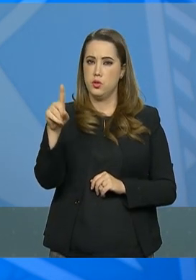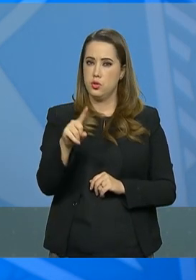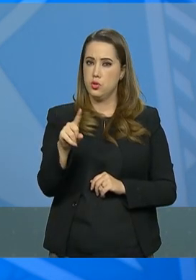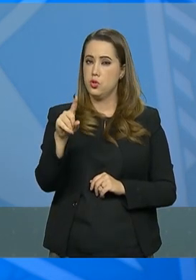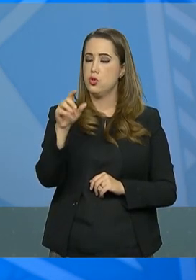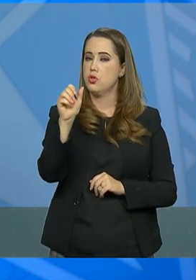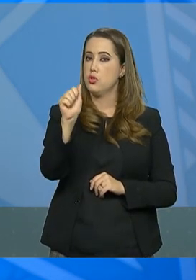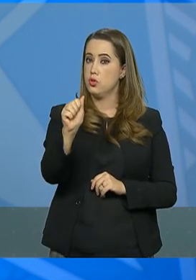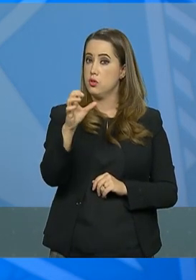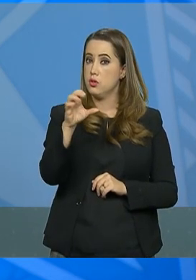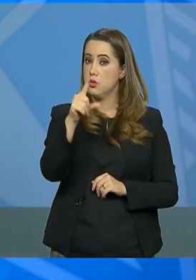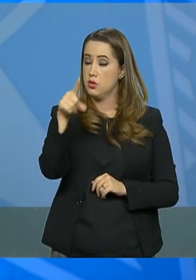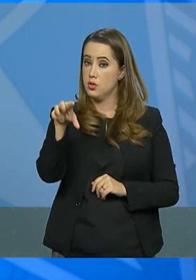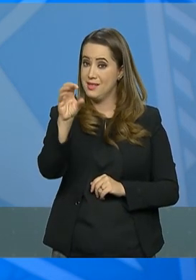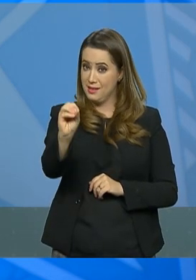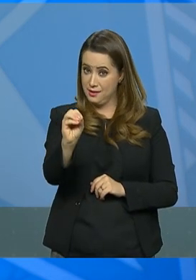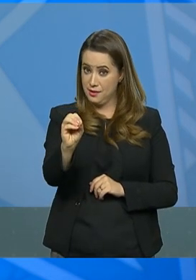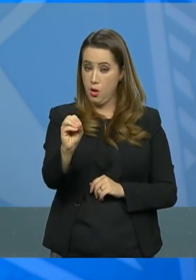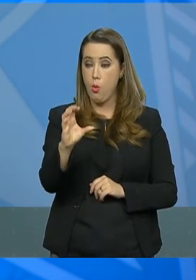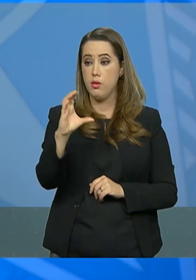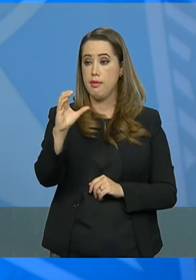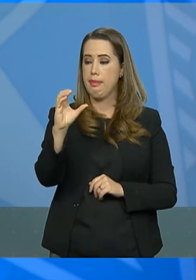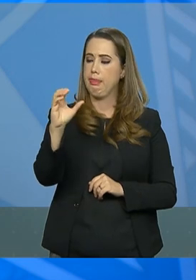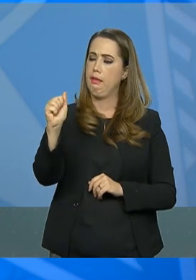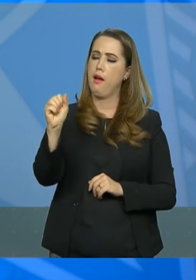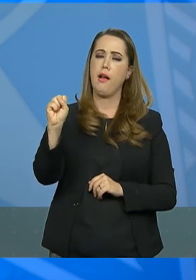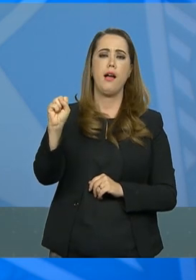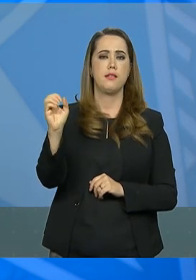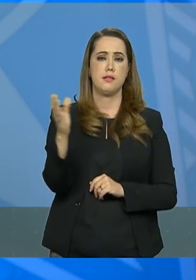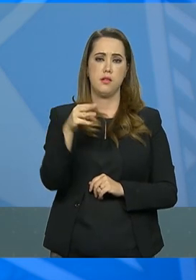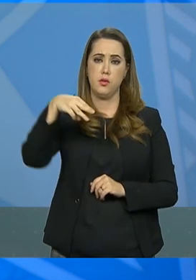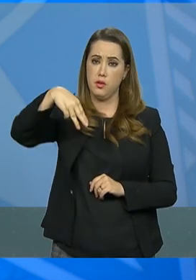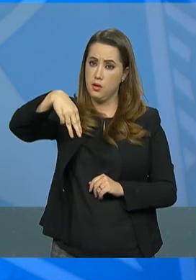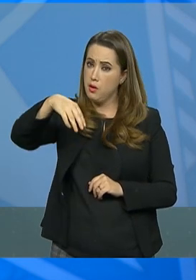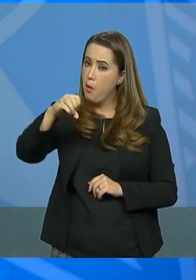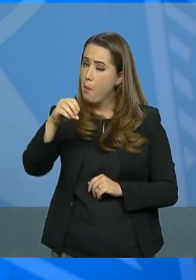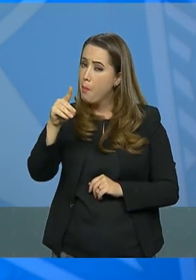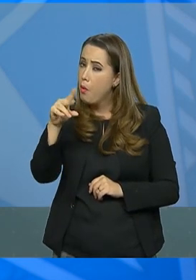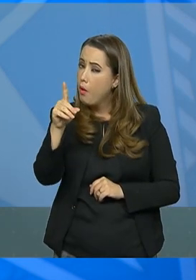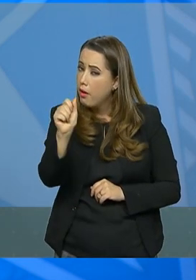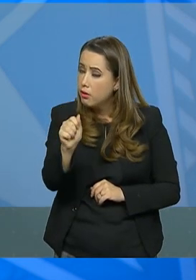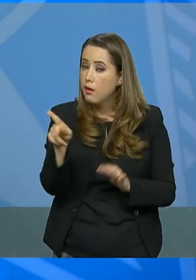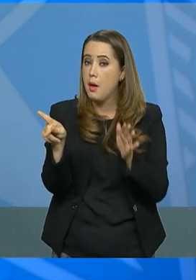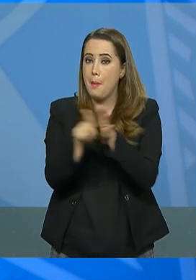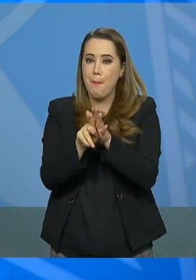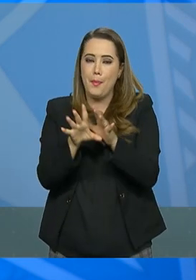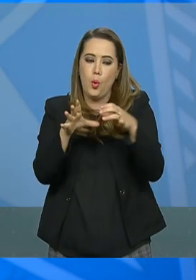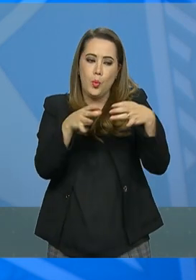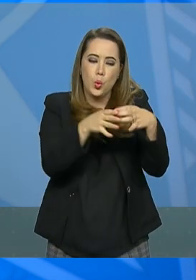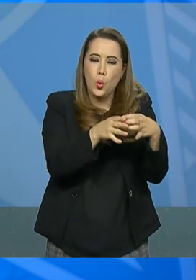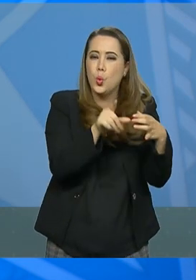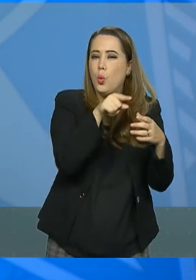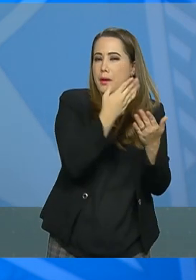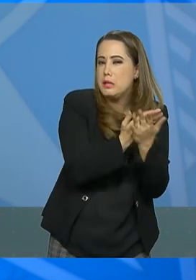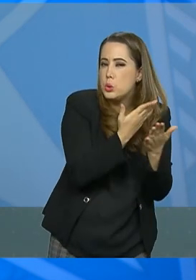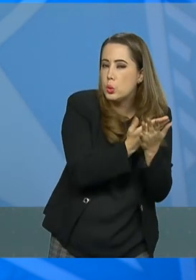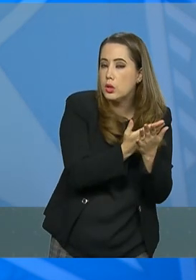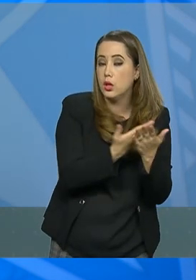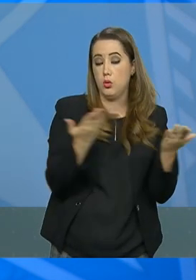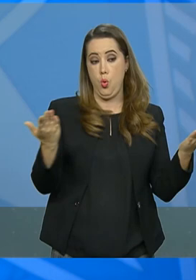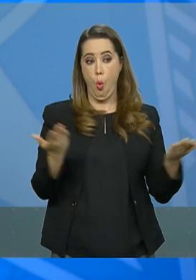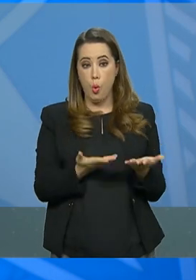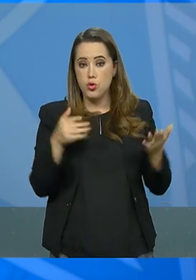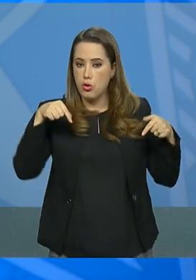Secretaria de Desestatização do Ministério da Economia. No momento, o presidente ainda não recebeu as